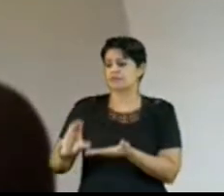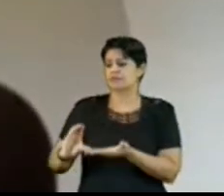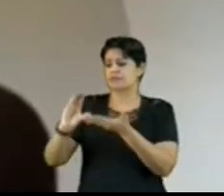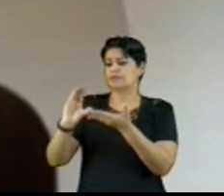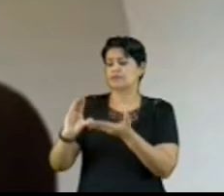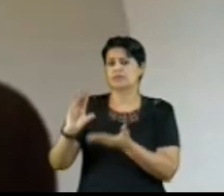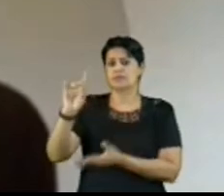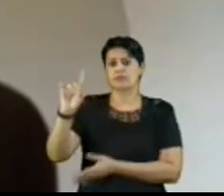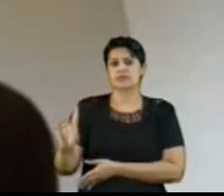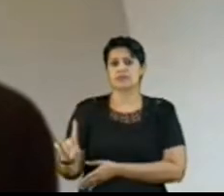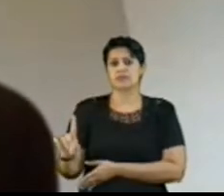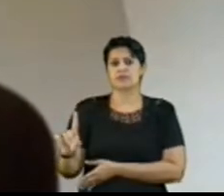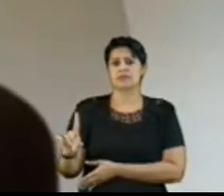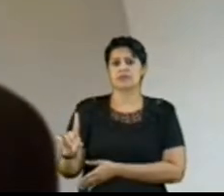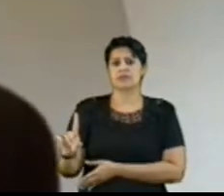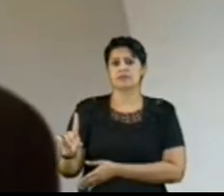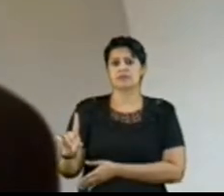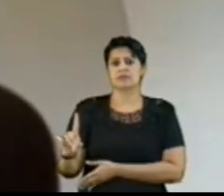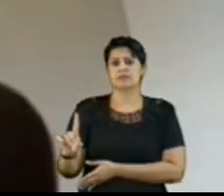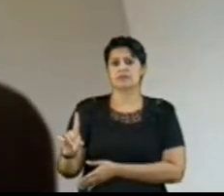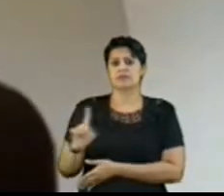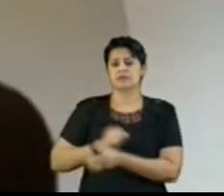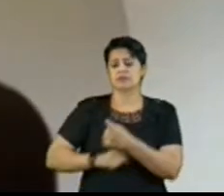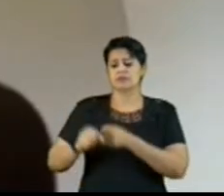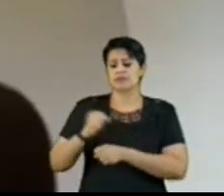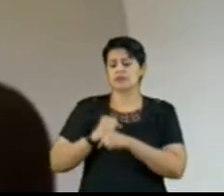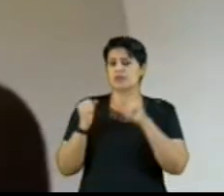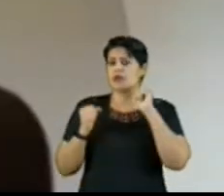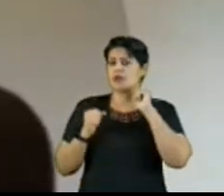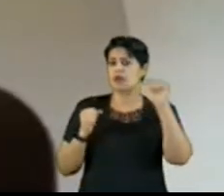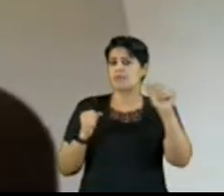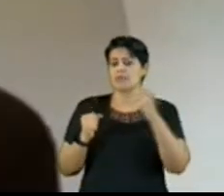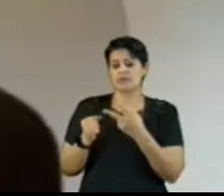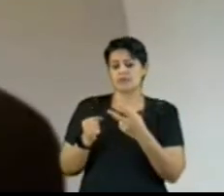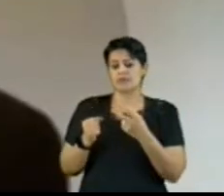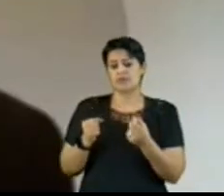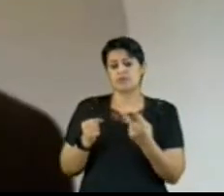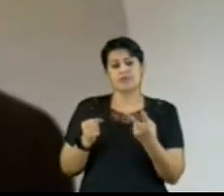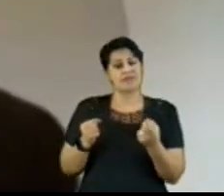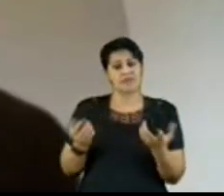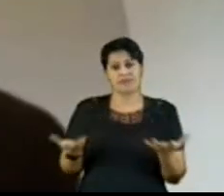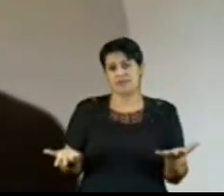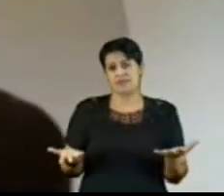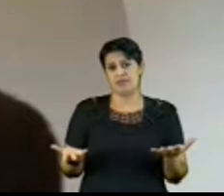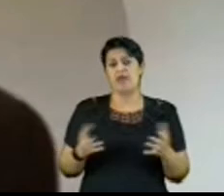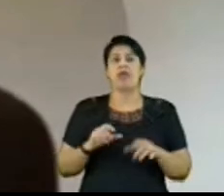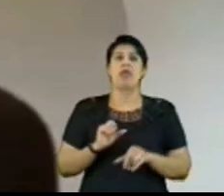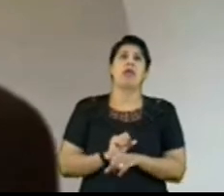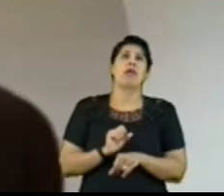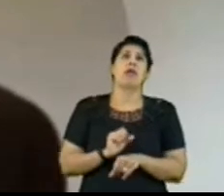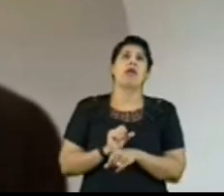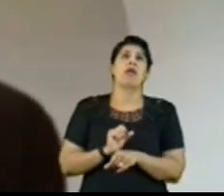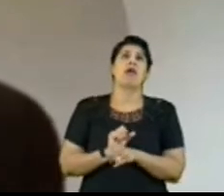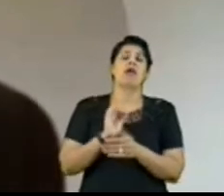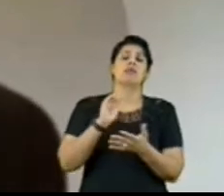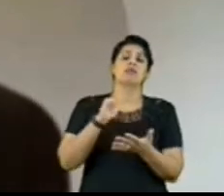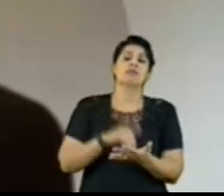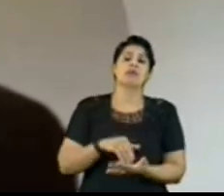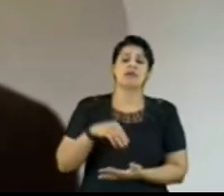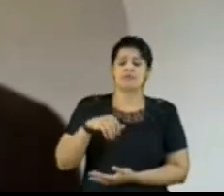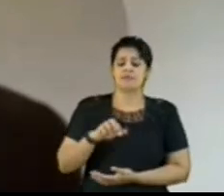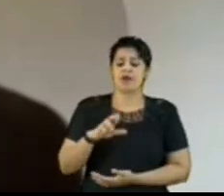pública em abril de 2020. Foi necessário, então, aguardar até março de 2021